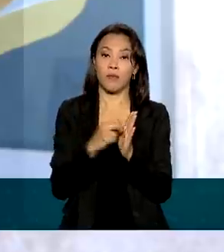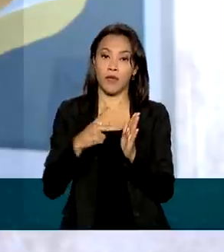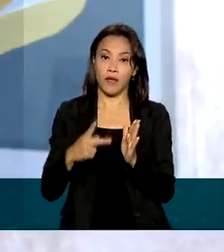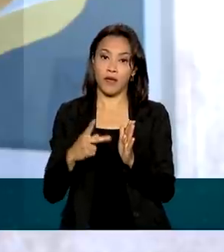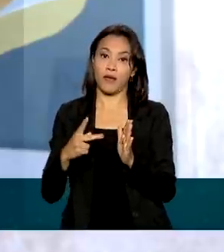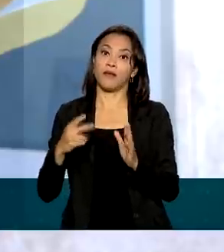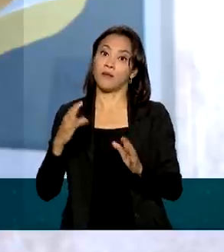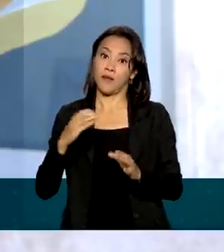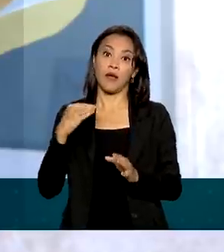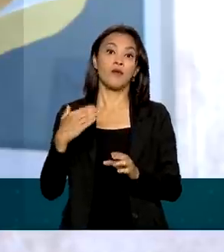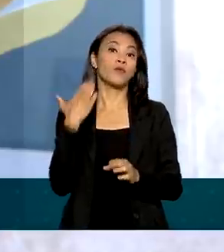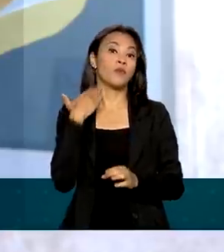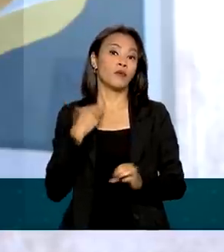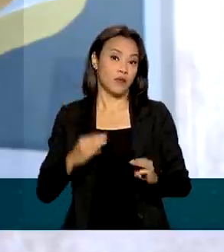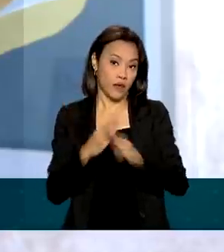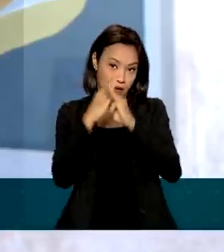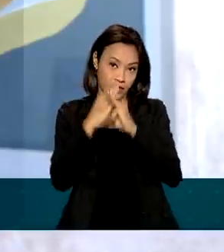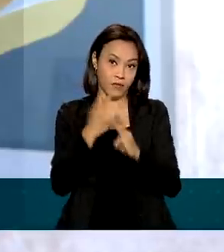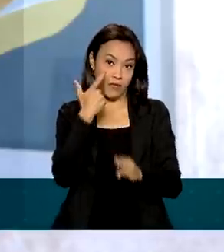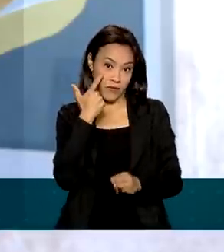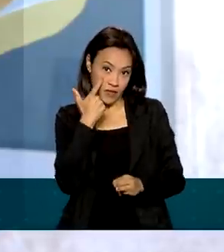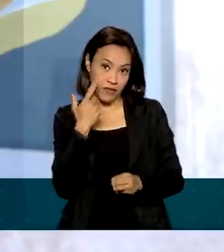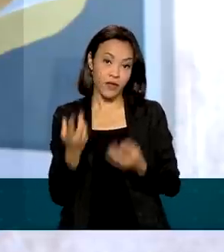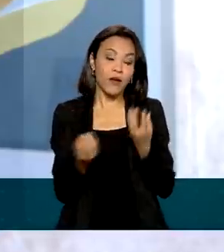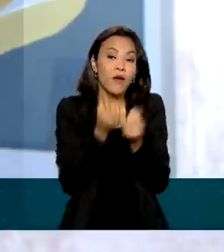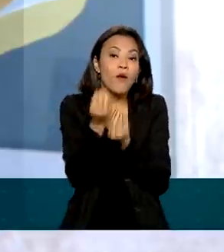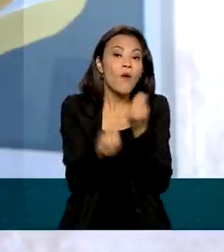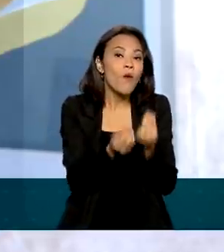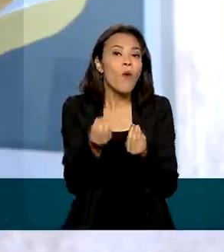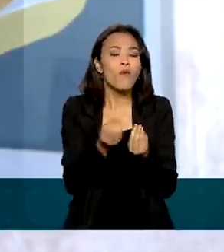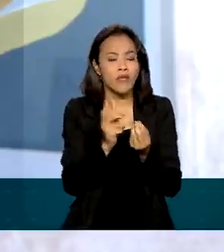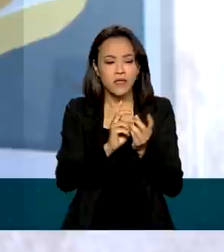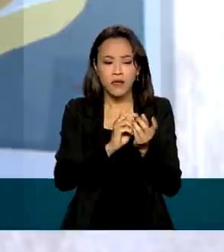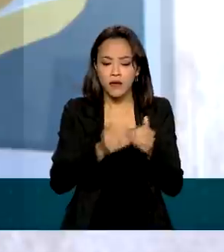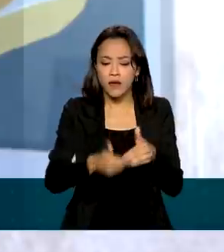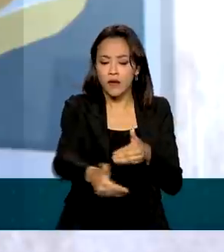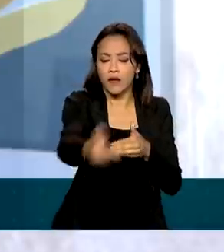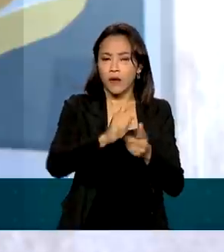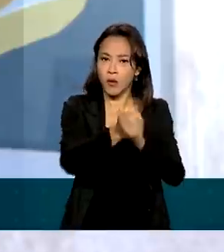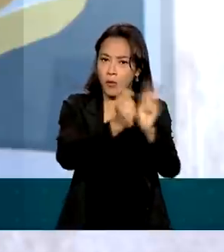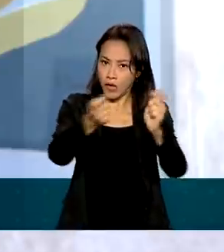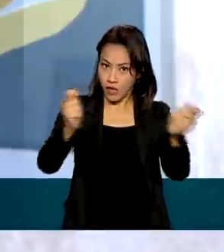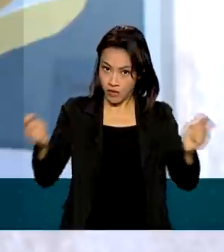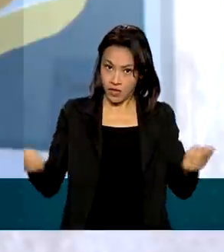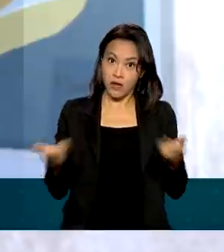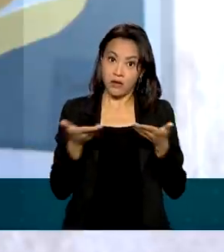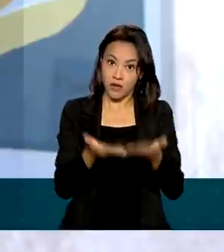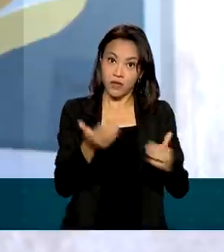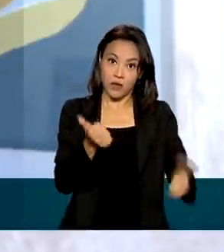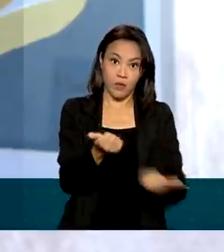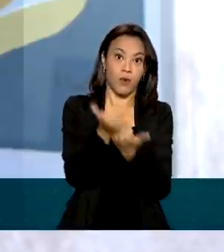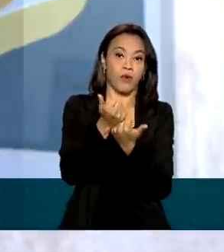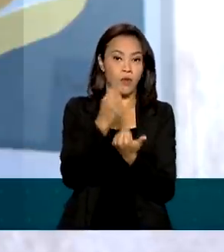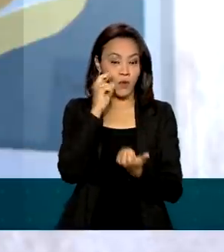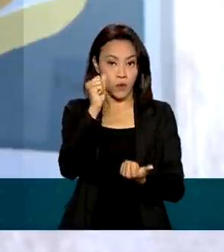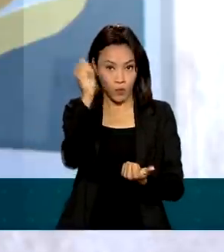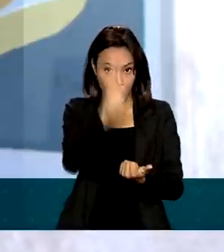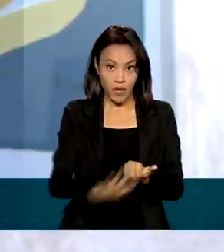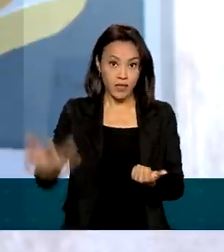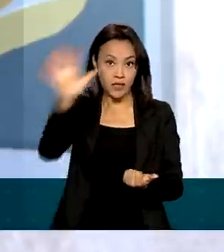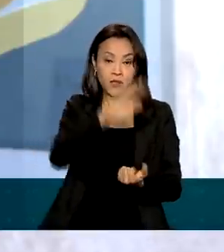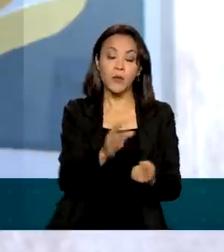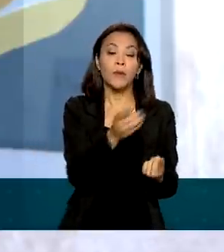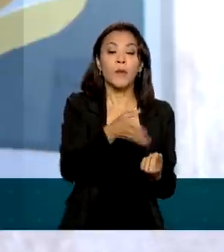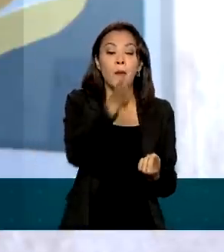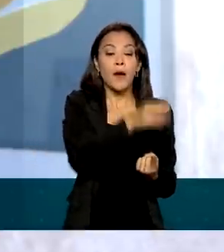olha, com esses novos números a gente consegue dar uma ideia melhor do panorama de como que fica o pagamento desse auxílio, desse benefício em todo o Brasil. Por exemplo,